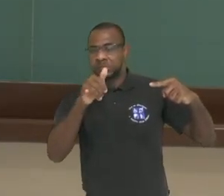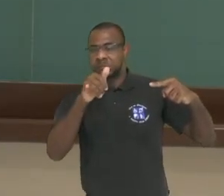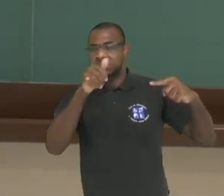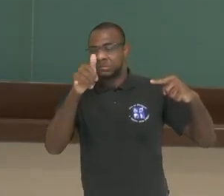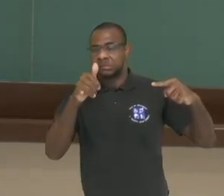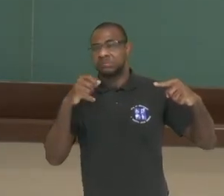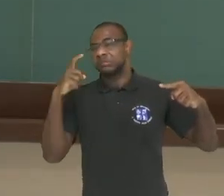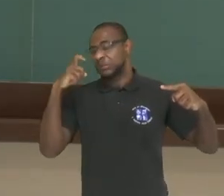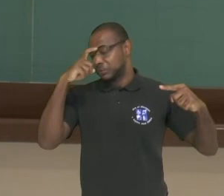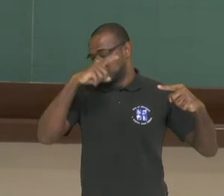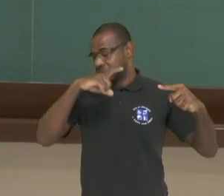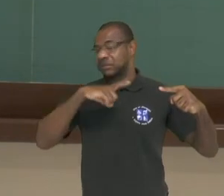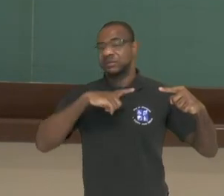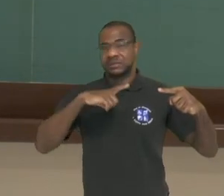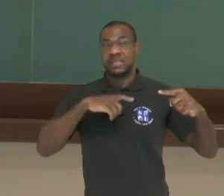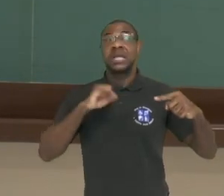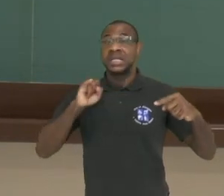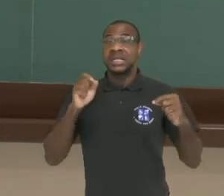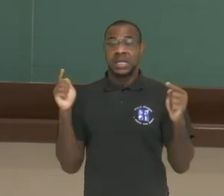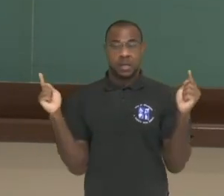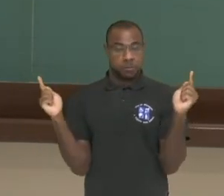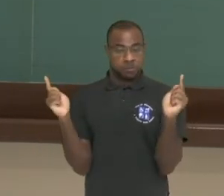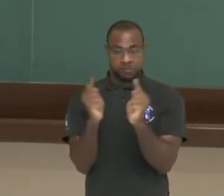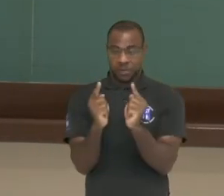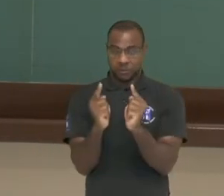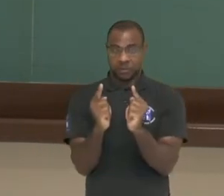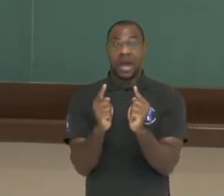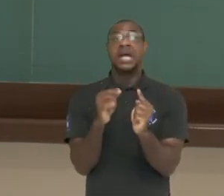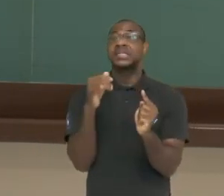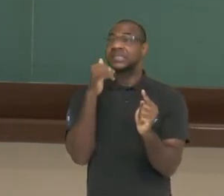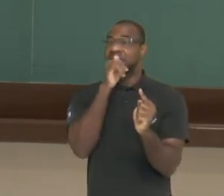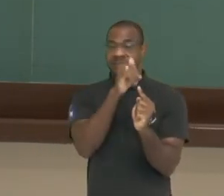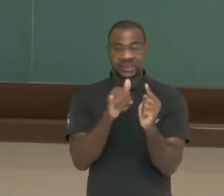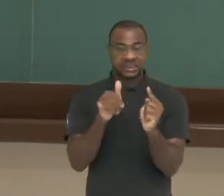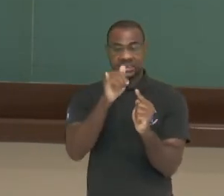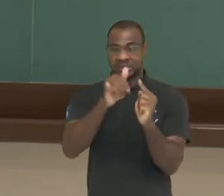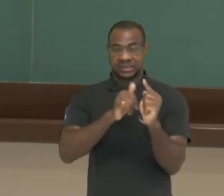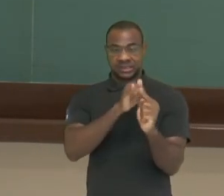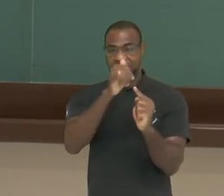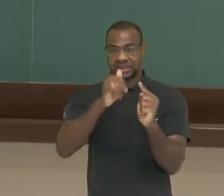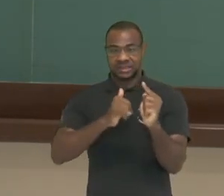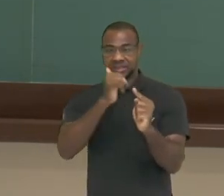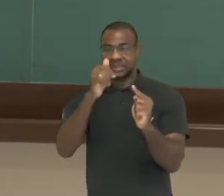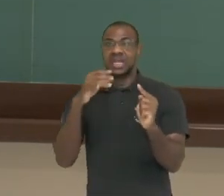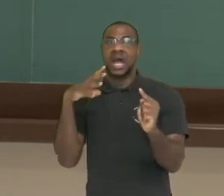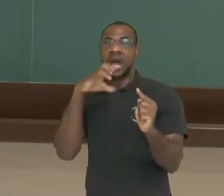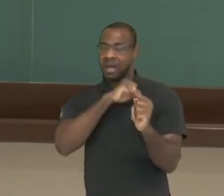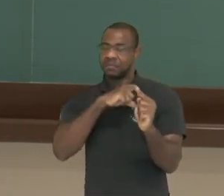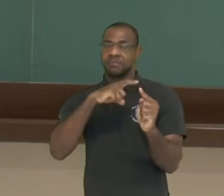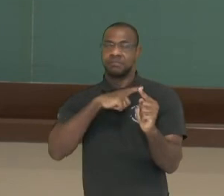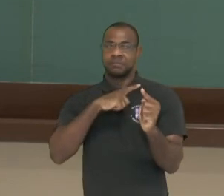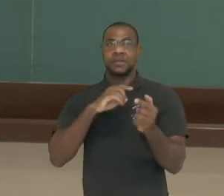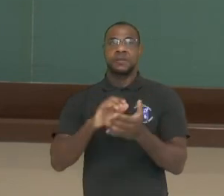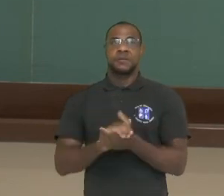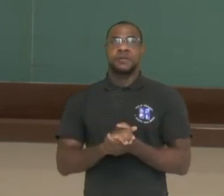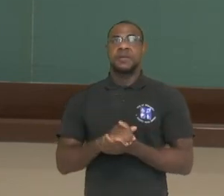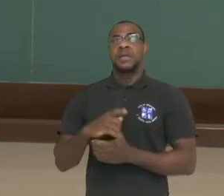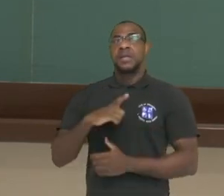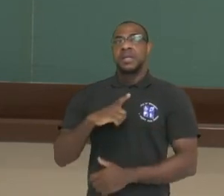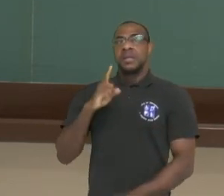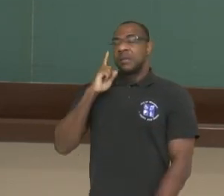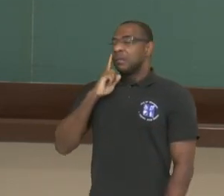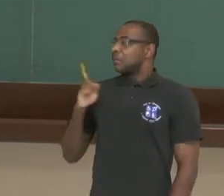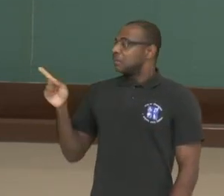também ali a dificuldade que vai ter ali, então, para percorrer no condutor. Aqui nós temos, então, a